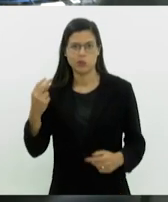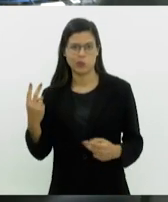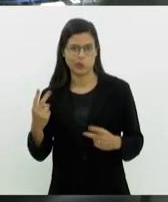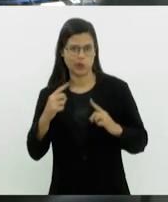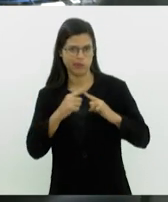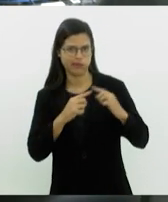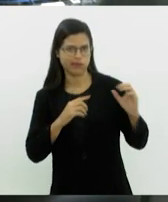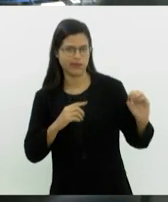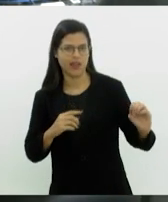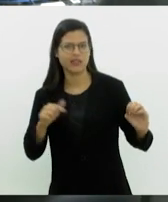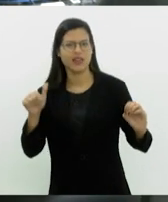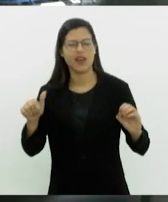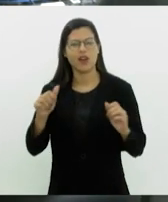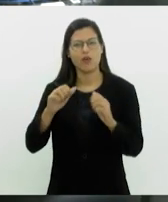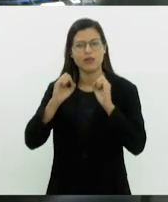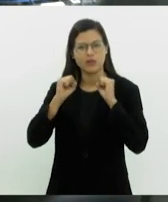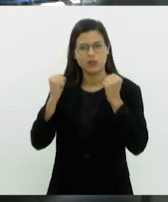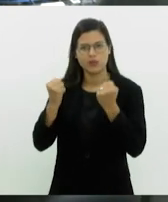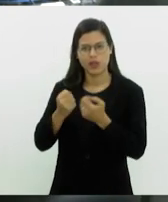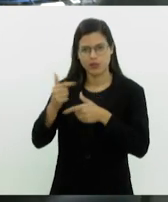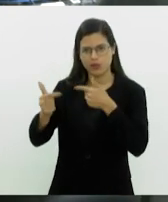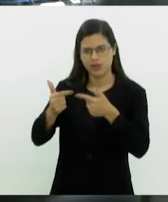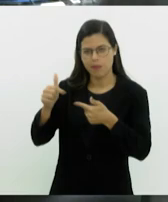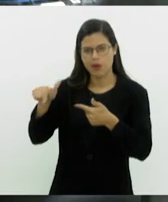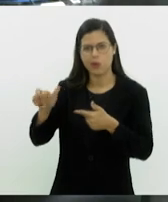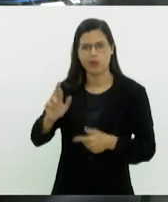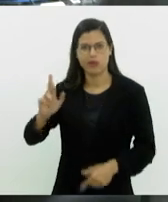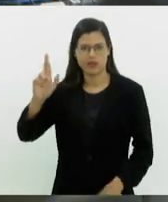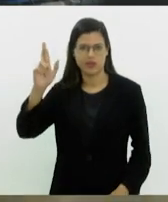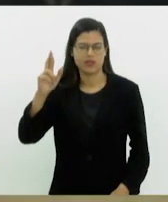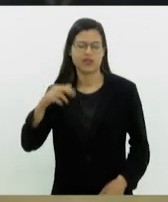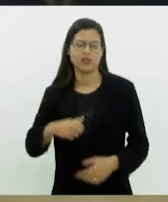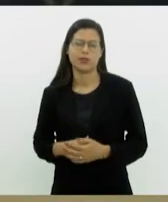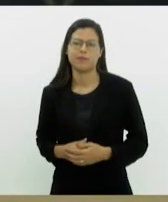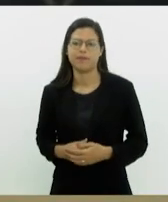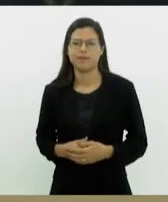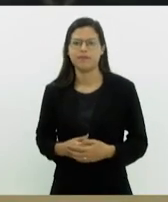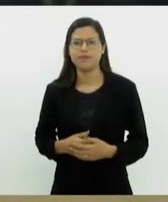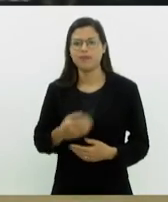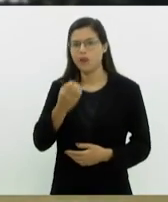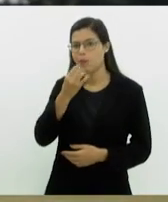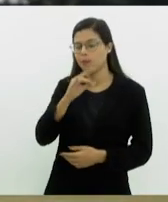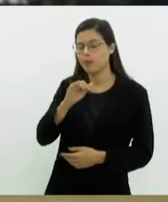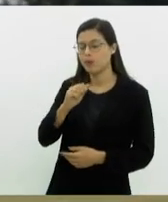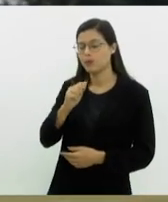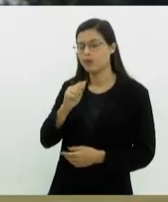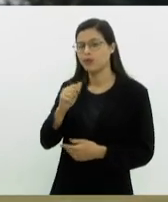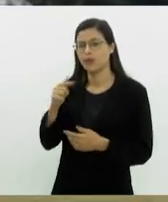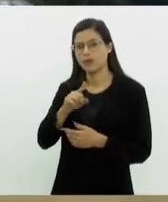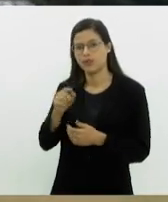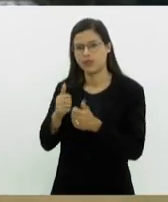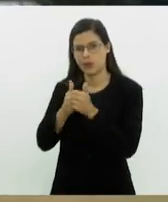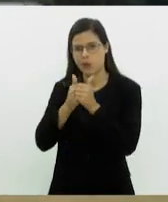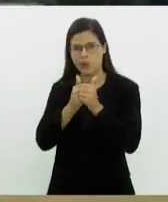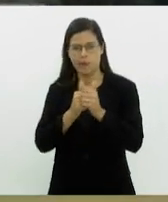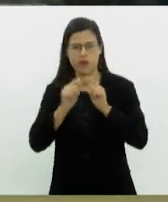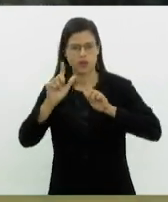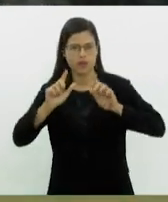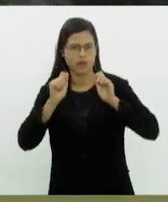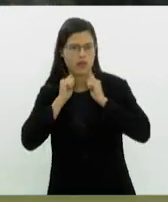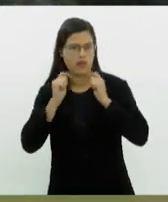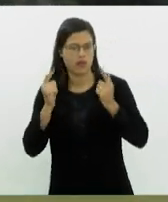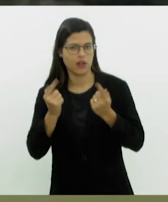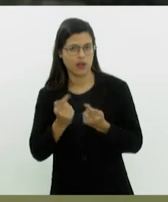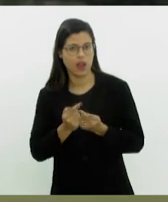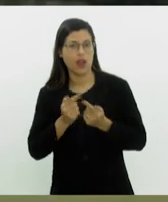Resende. Quem tem as informações é o repórter Paulo Vitor Viviani. Olá, bom dia para você que acompanha a TV Alerj. Um jogo